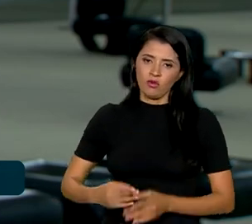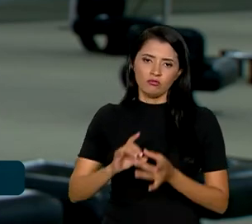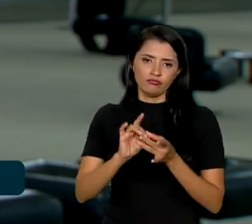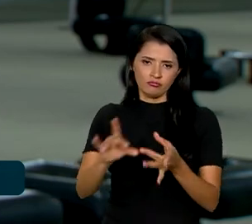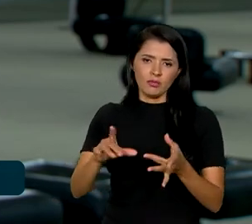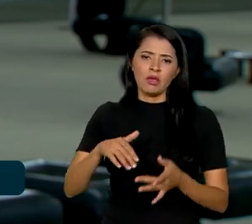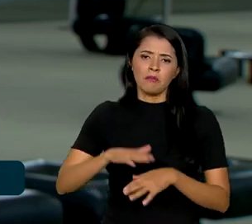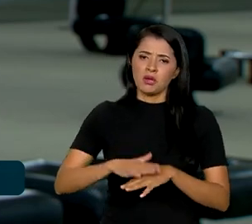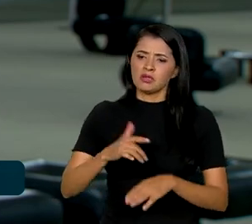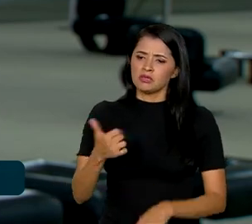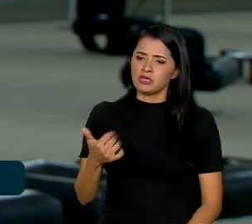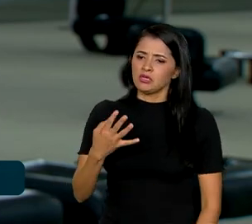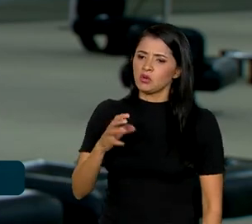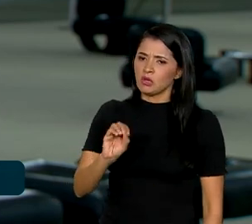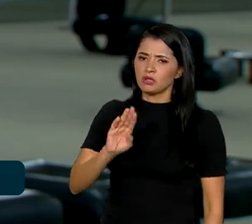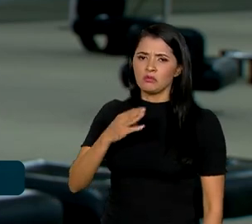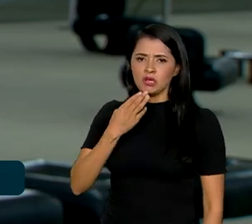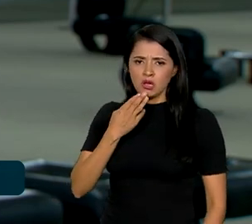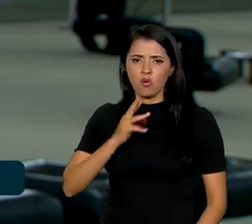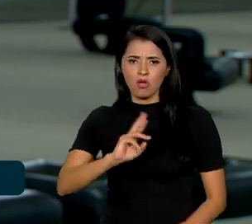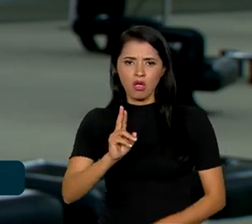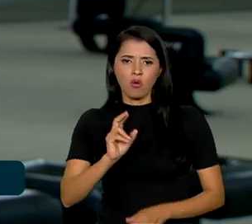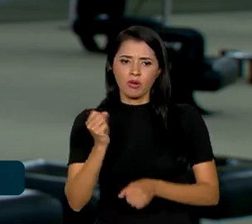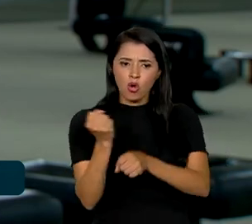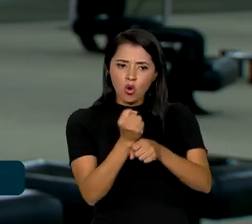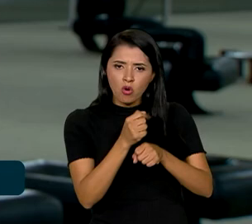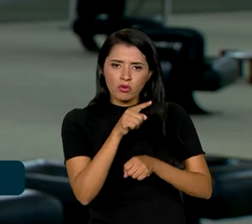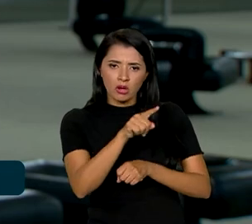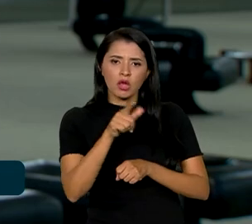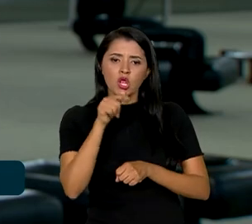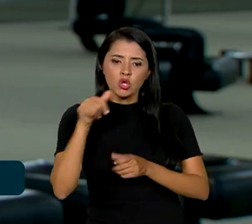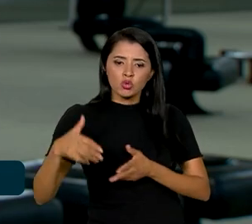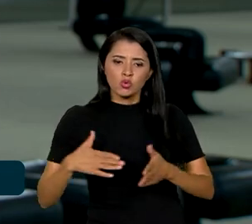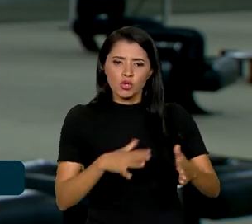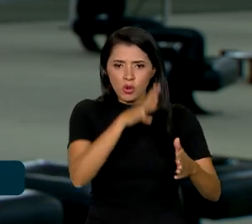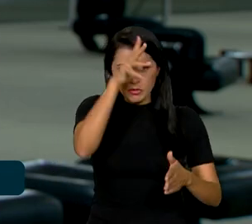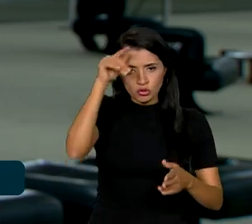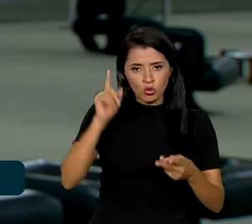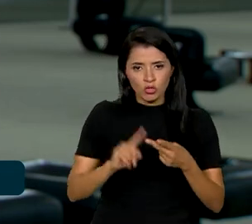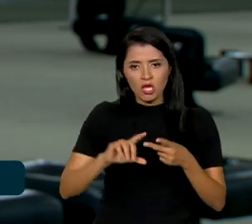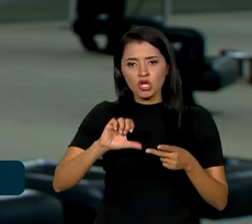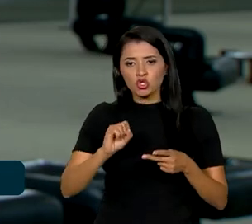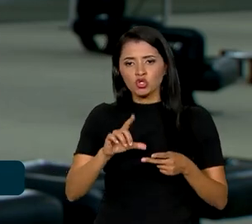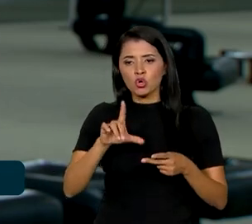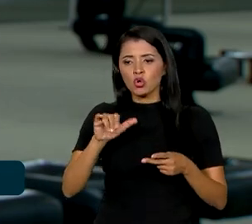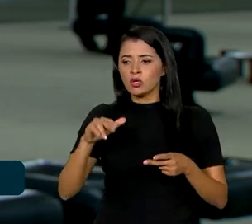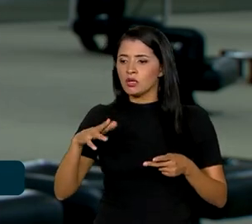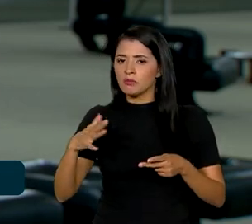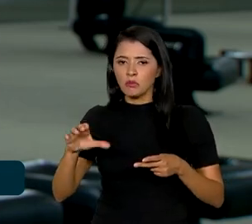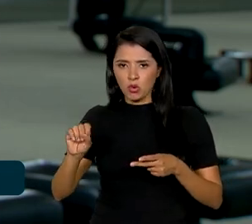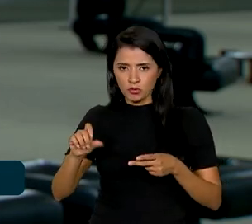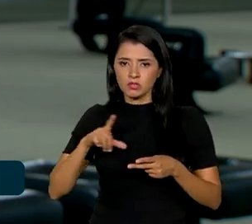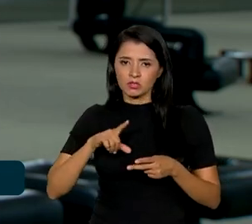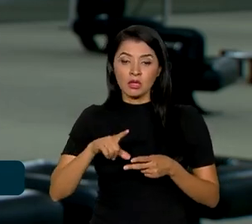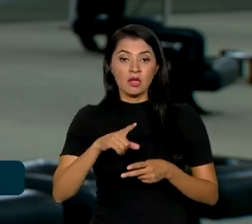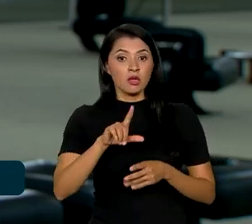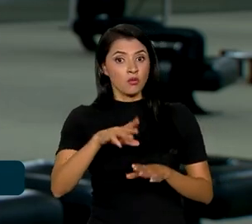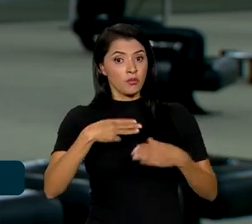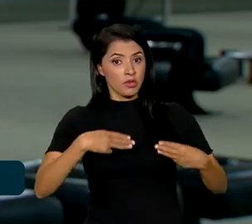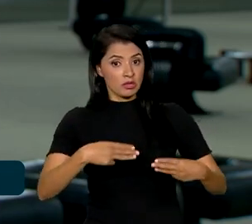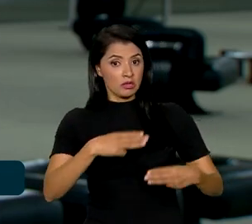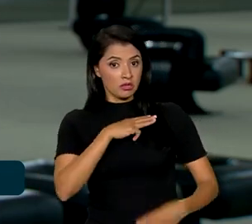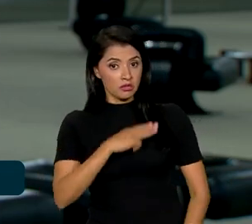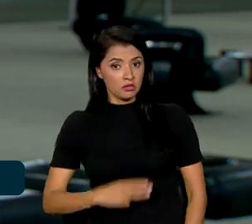140 milhões de reais para essas obras. No Rio Amazonas e Solimões, por exemplo, o ministro Renan Filho